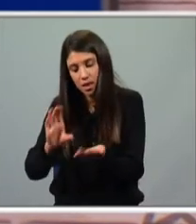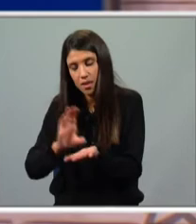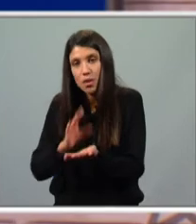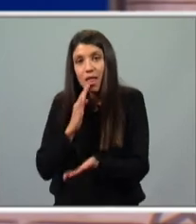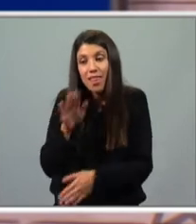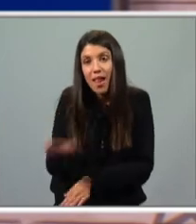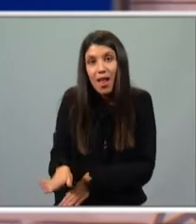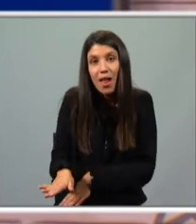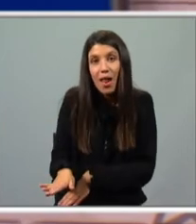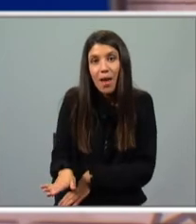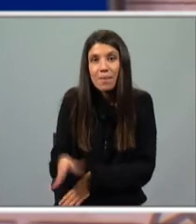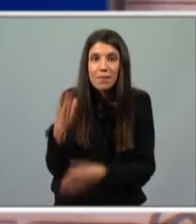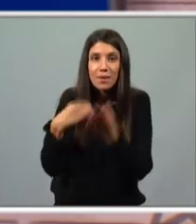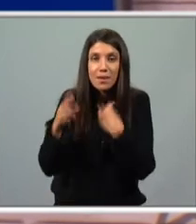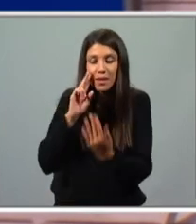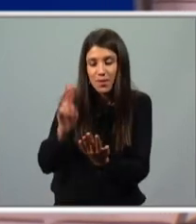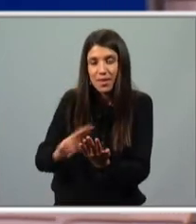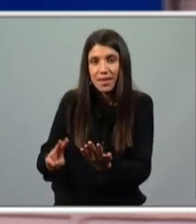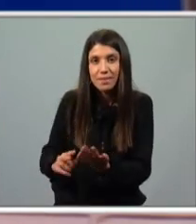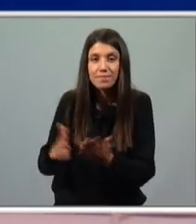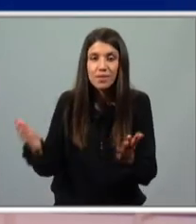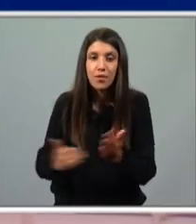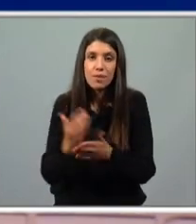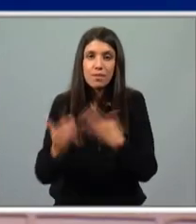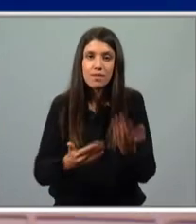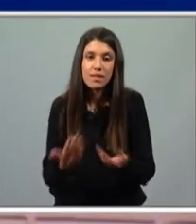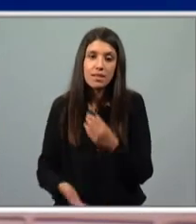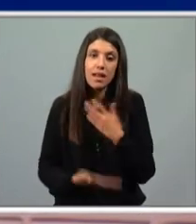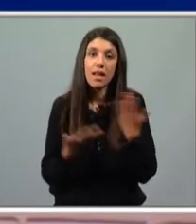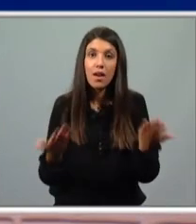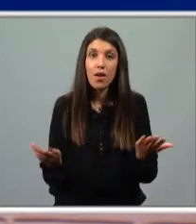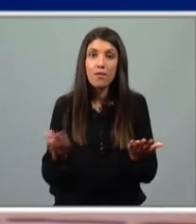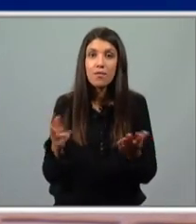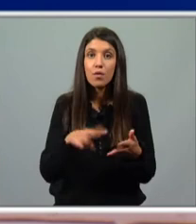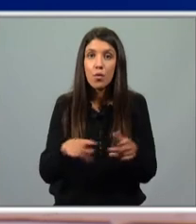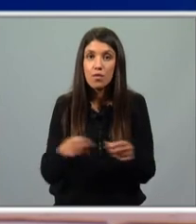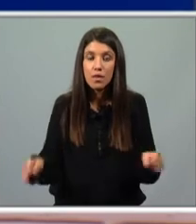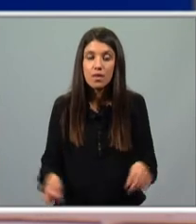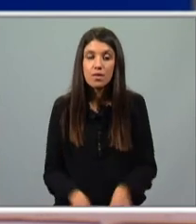quando era menina e aprendeu a ler. Vamos então avançar agora com o tal vídeo,